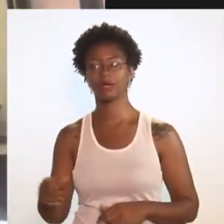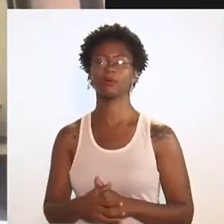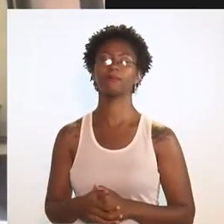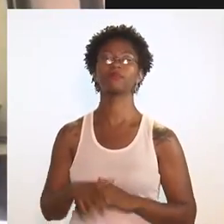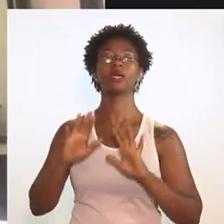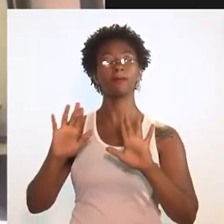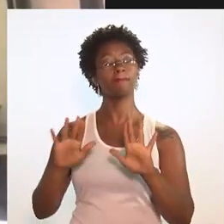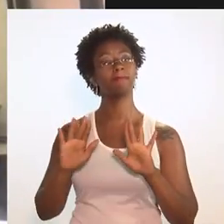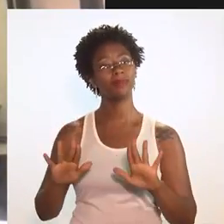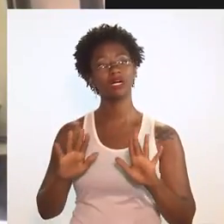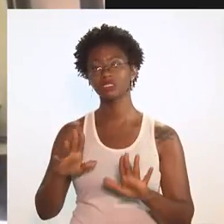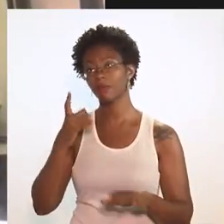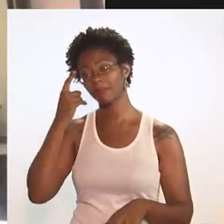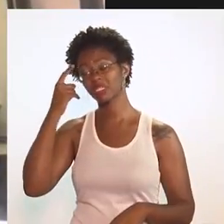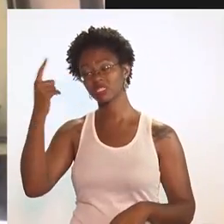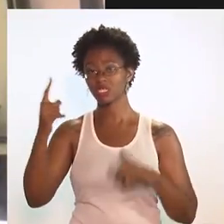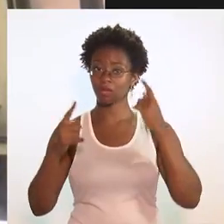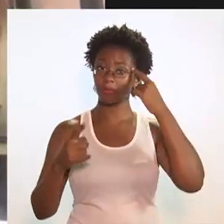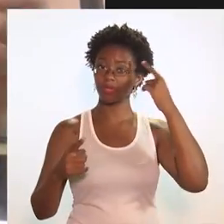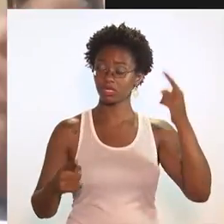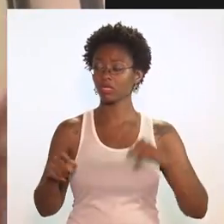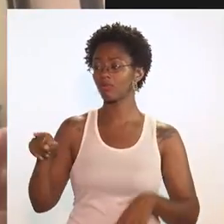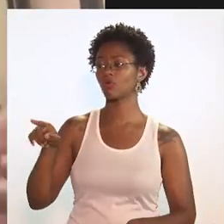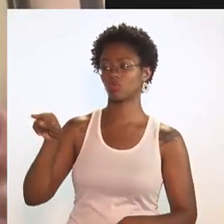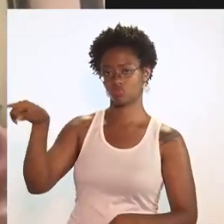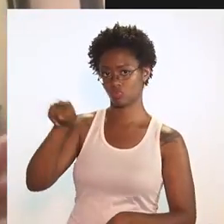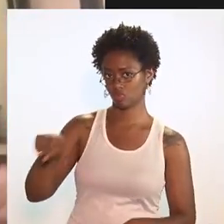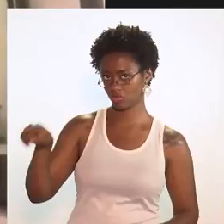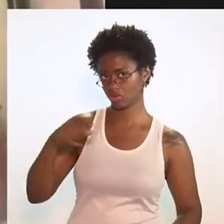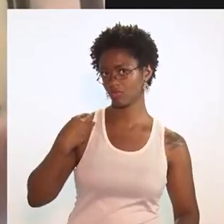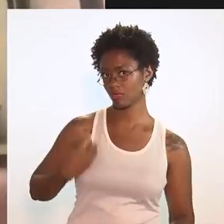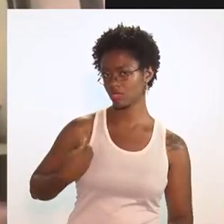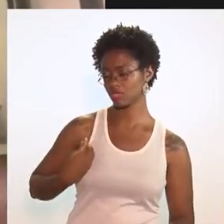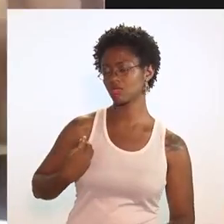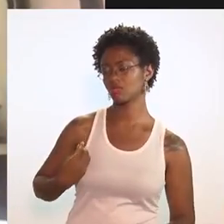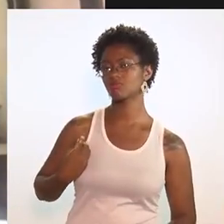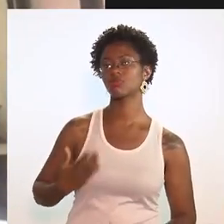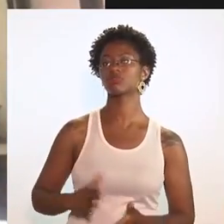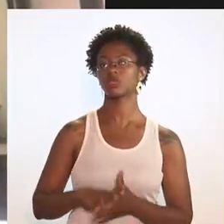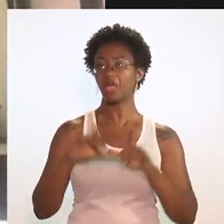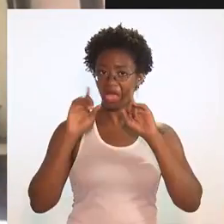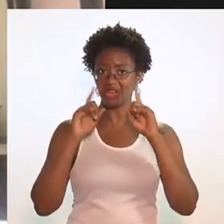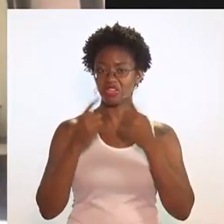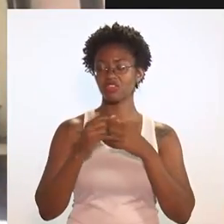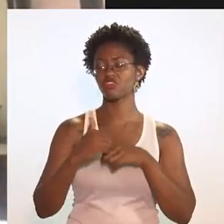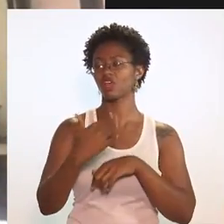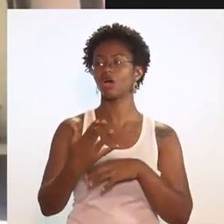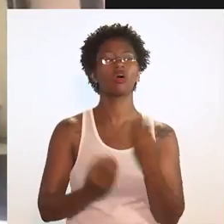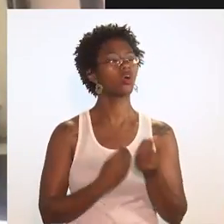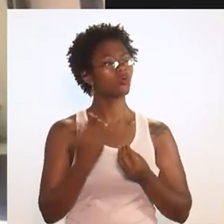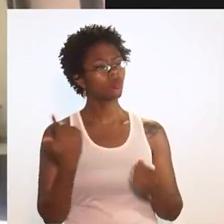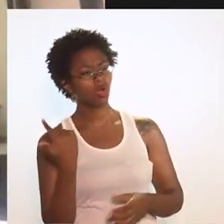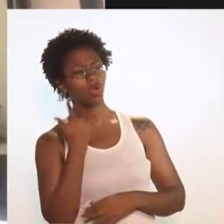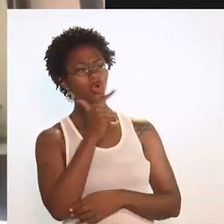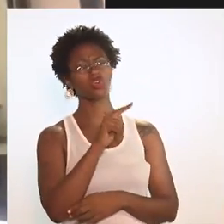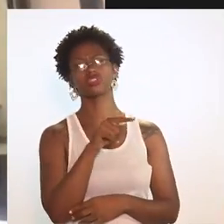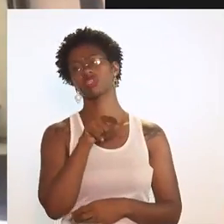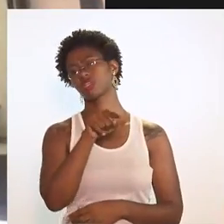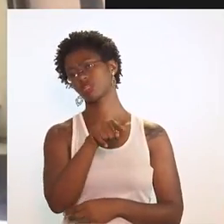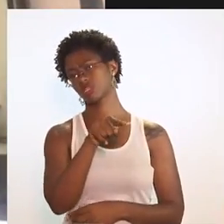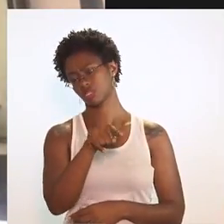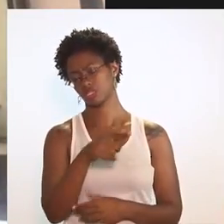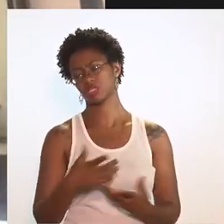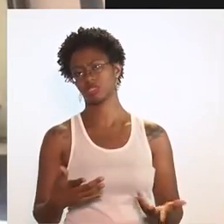E aí, que nós pensamos juntos? Com as falas dos próprios 60 a mais que participaram na nossa reunião externa. Como